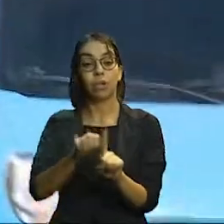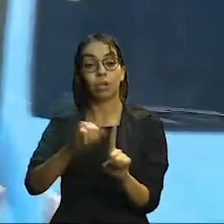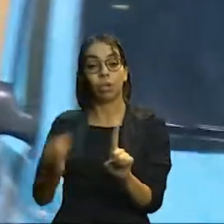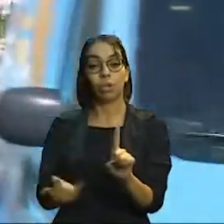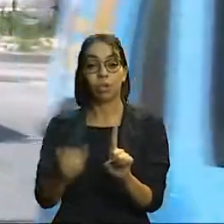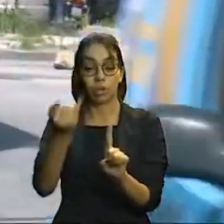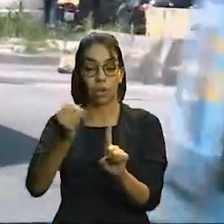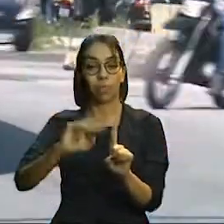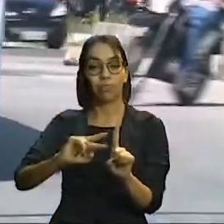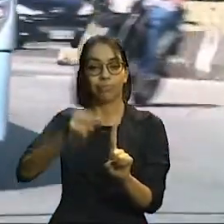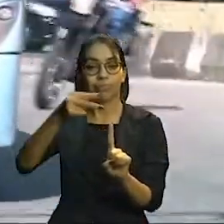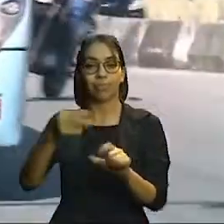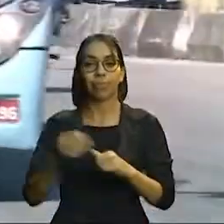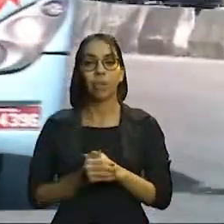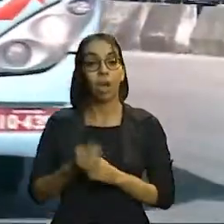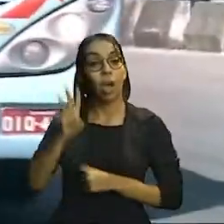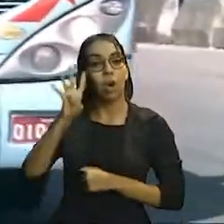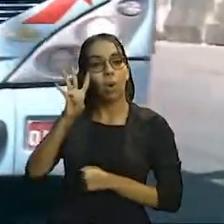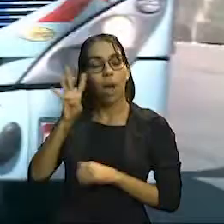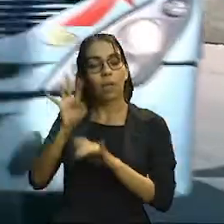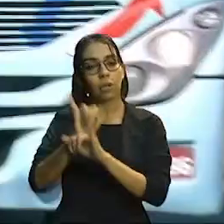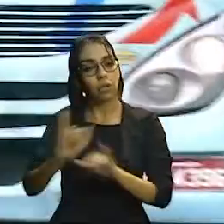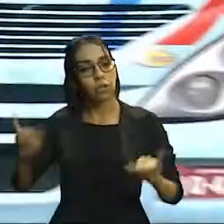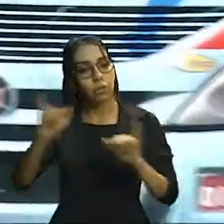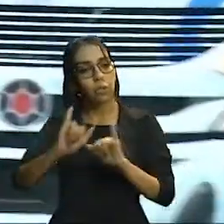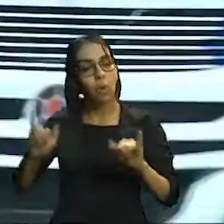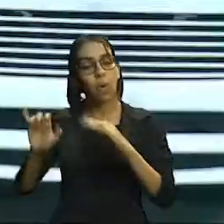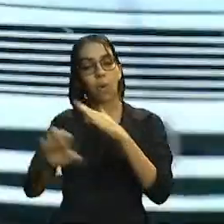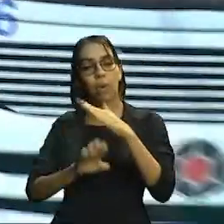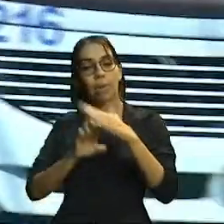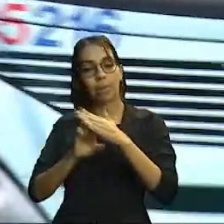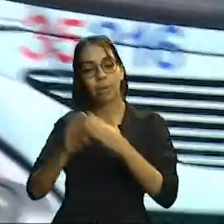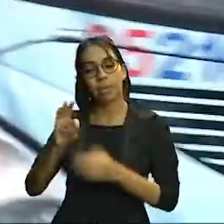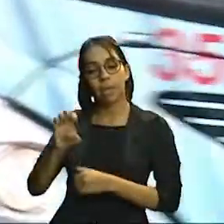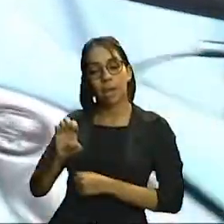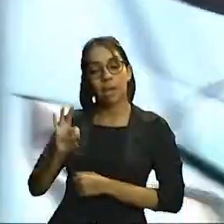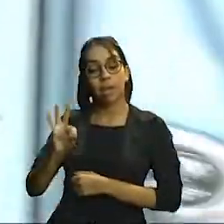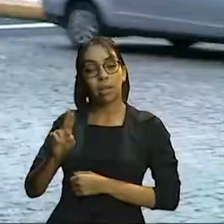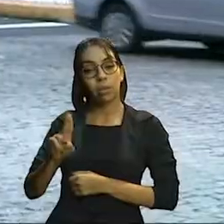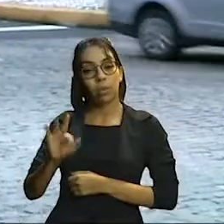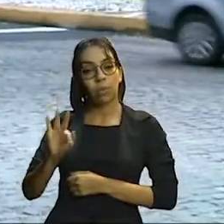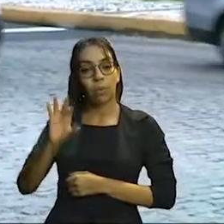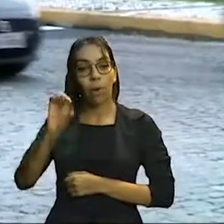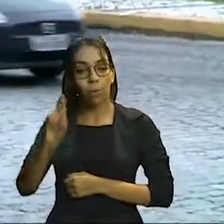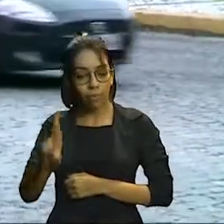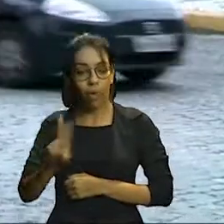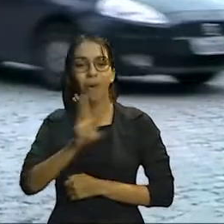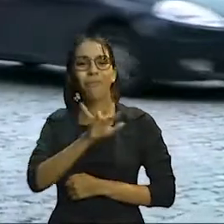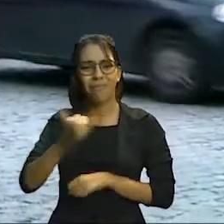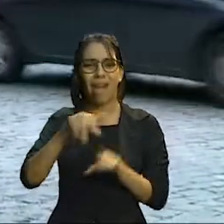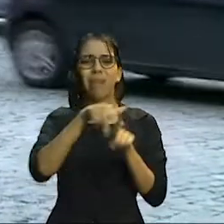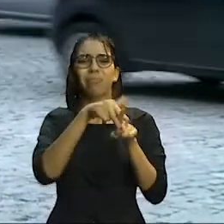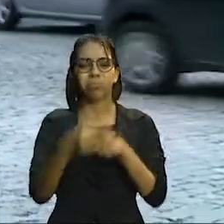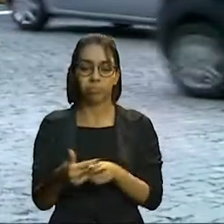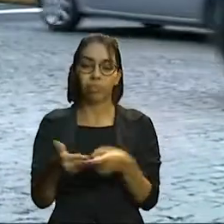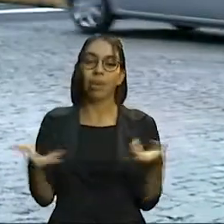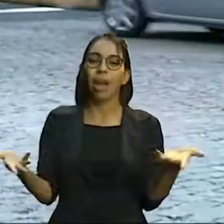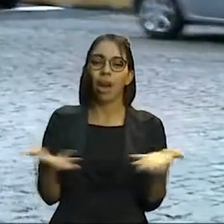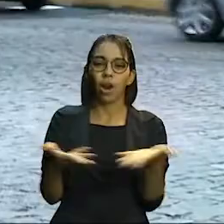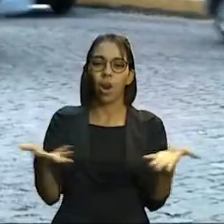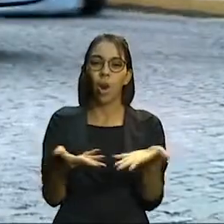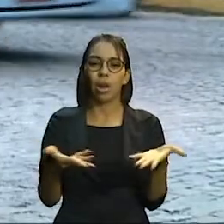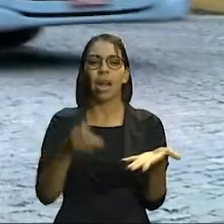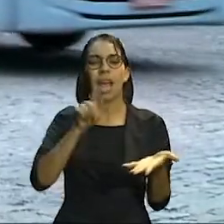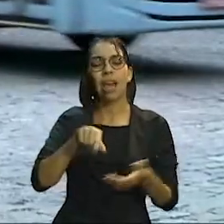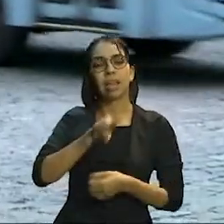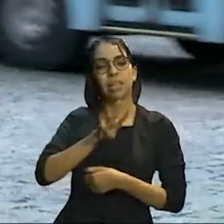O aumento anunciado nesta quarta-feira pela Etufor é de 8,33%. Com o reajuste, a passagem, que custava